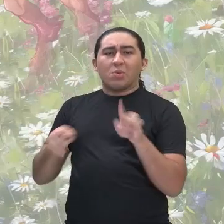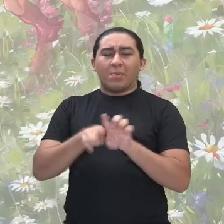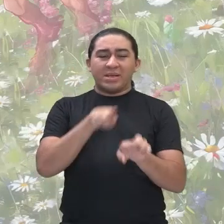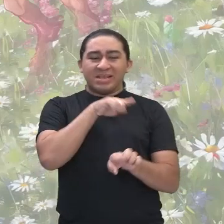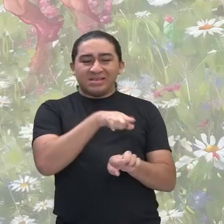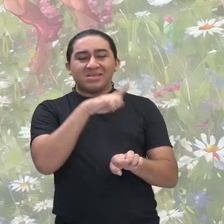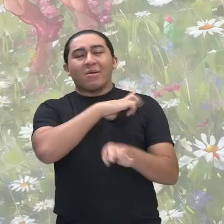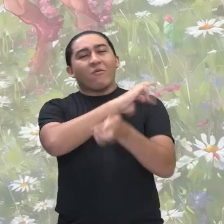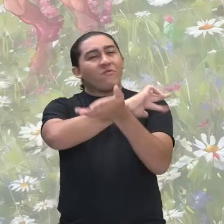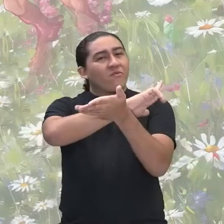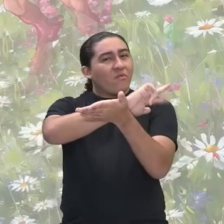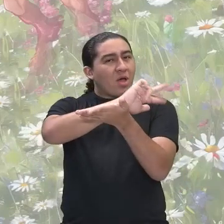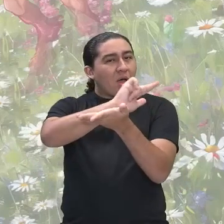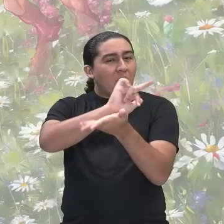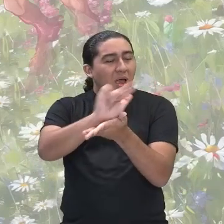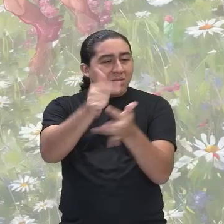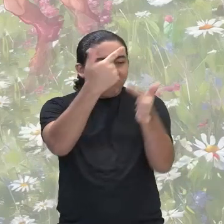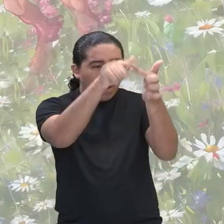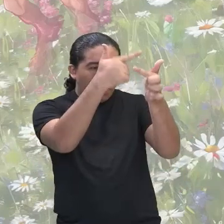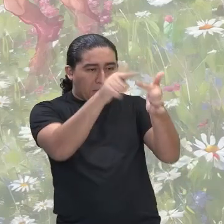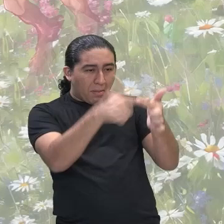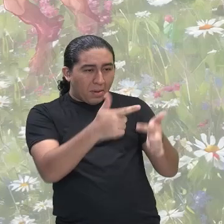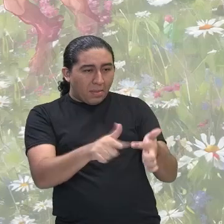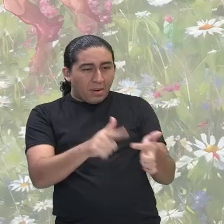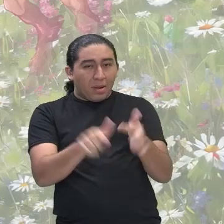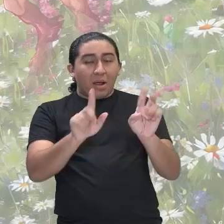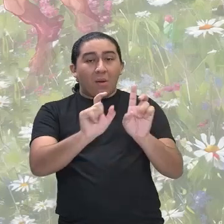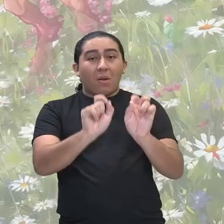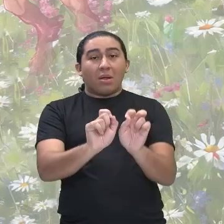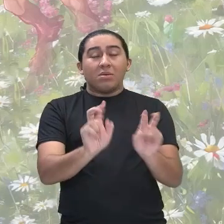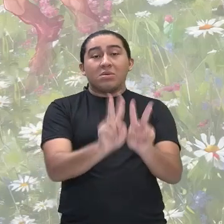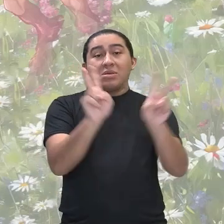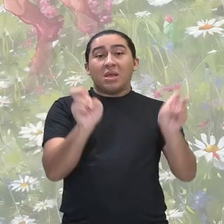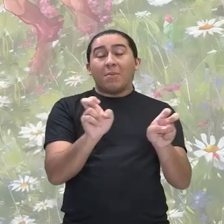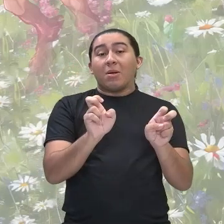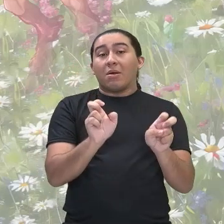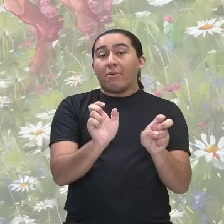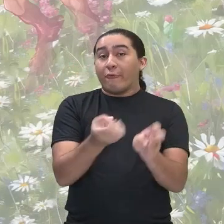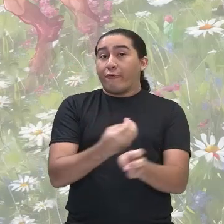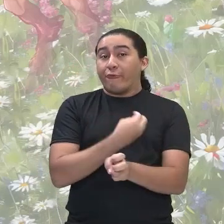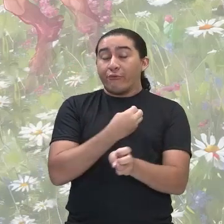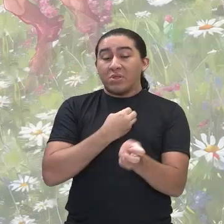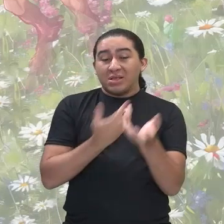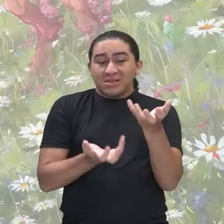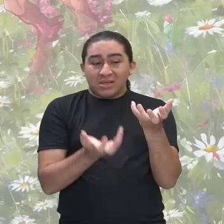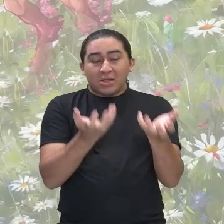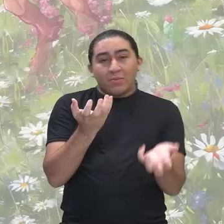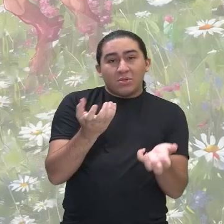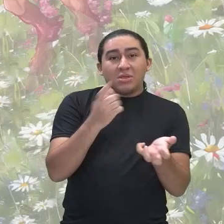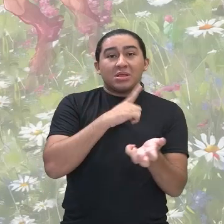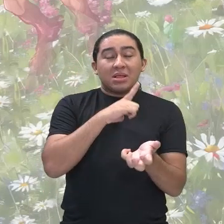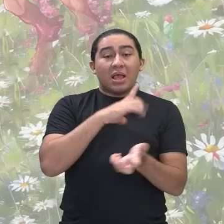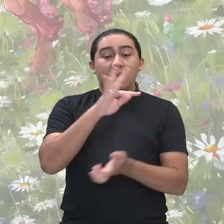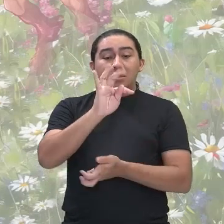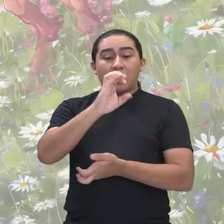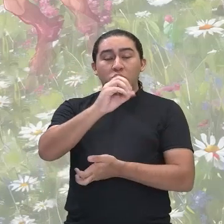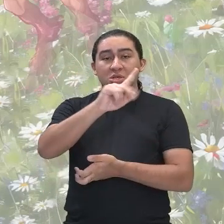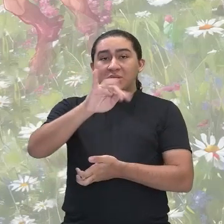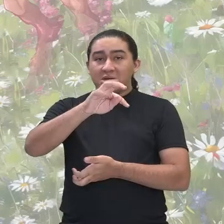existencial com a questão do desequilíbrio entre o teocentrismo e o